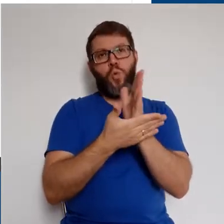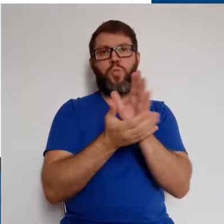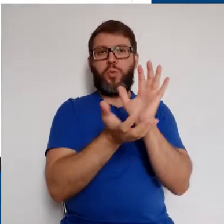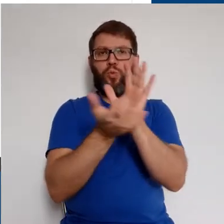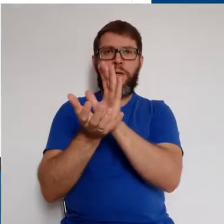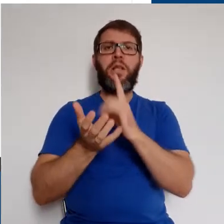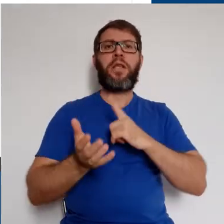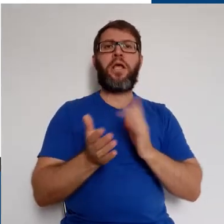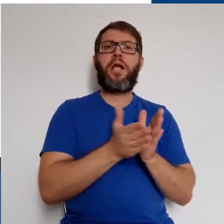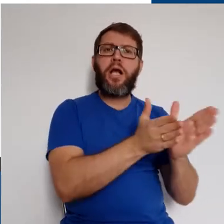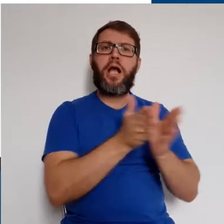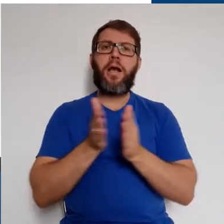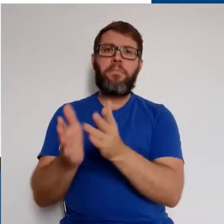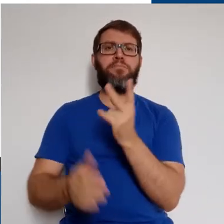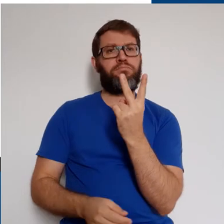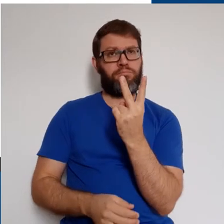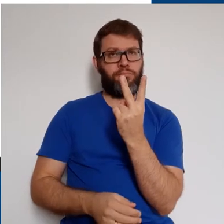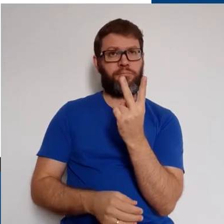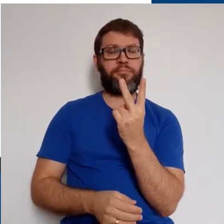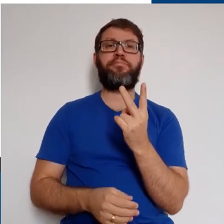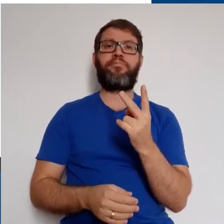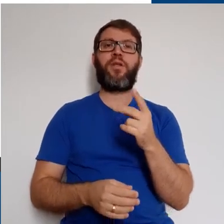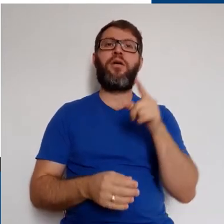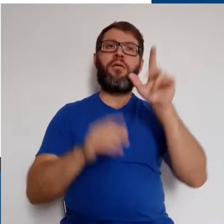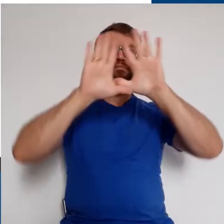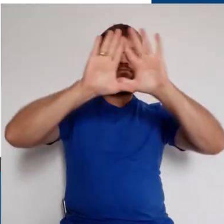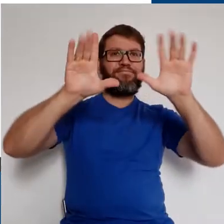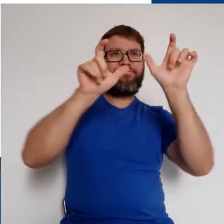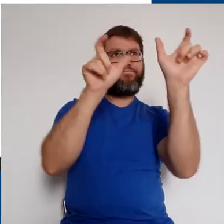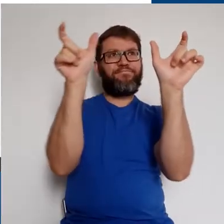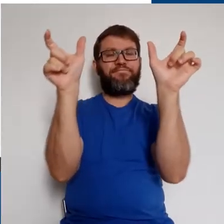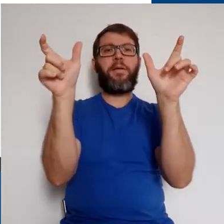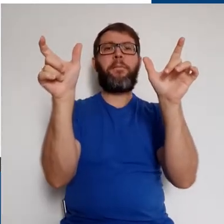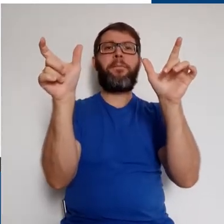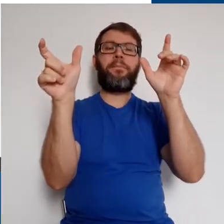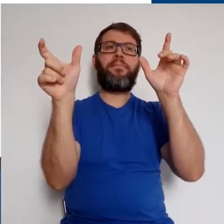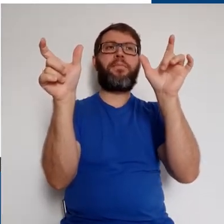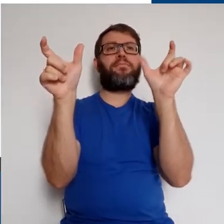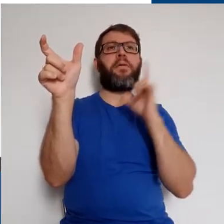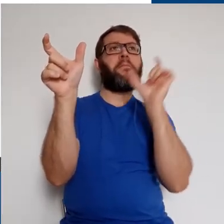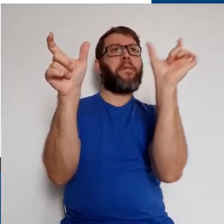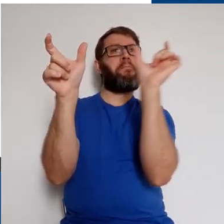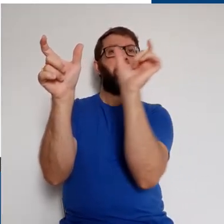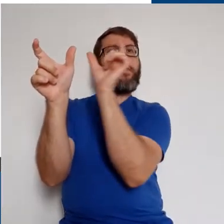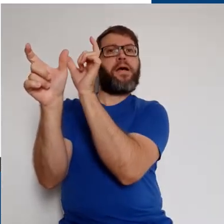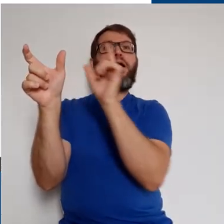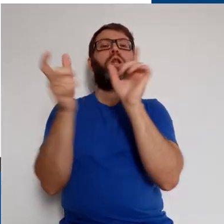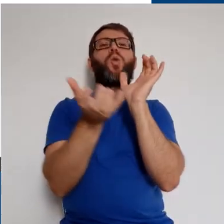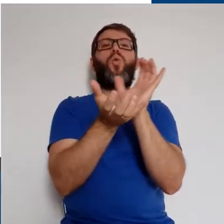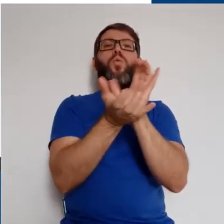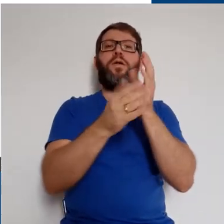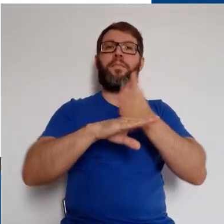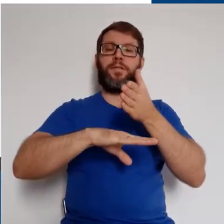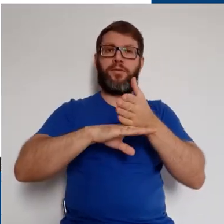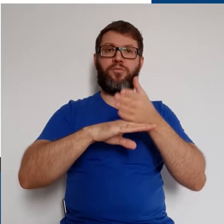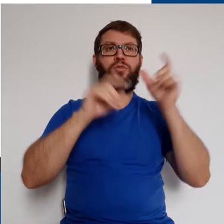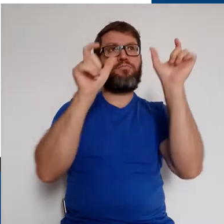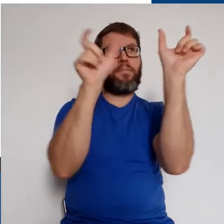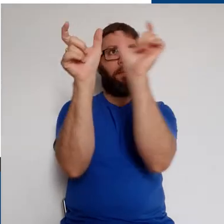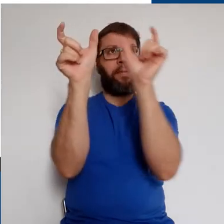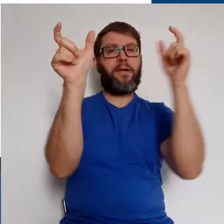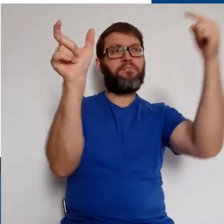temos dois caminhos possíveis. Na home do Google Classroom, temos a lista de turmas que estamos participando.